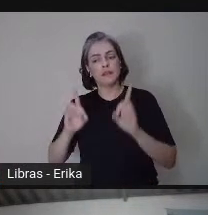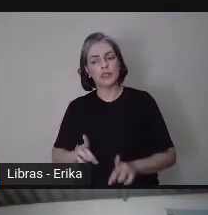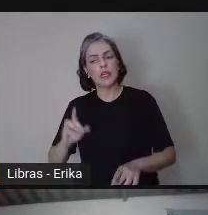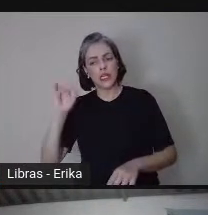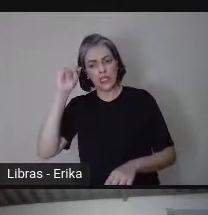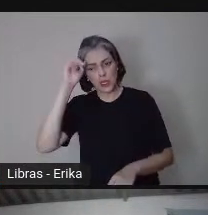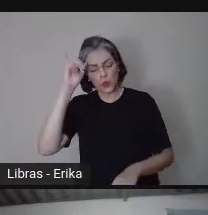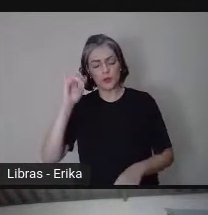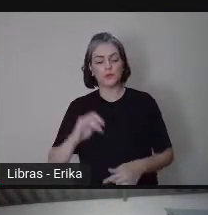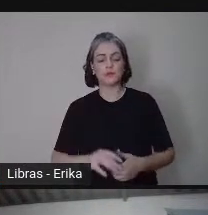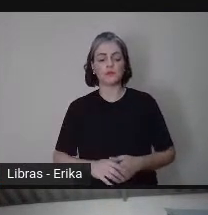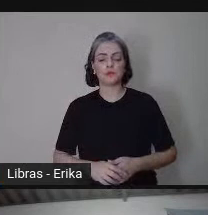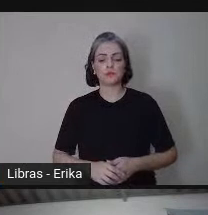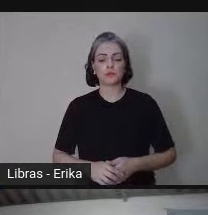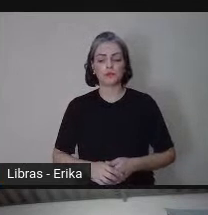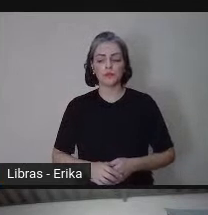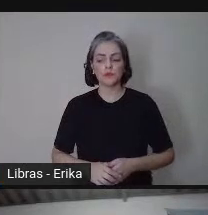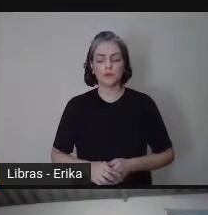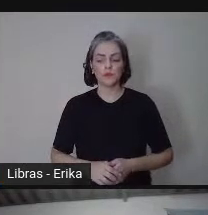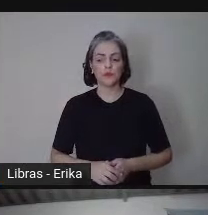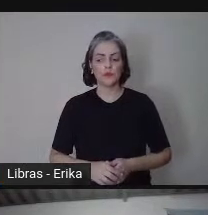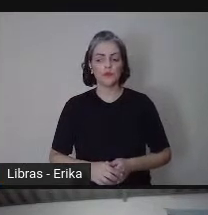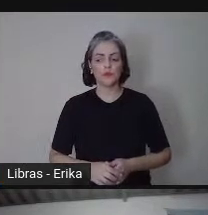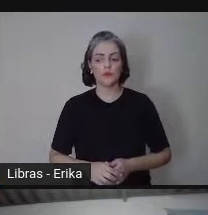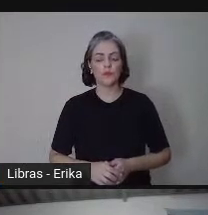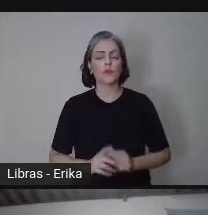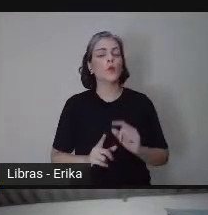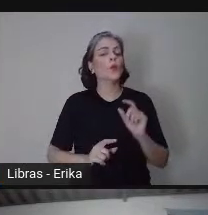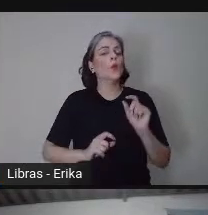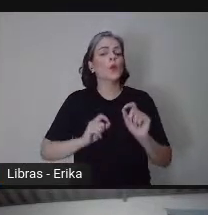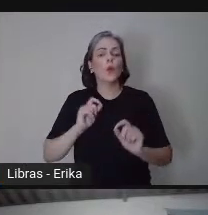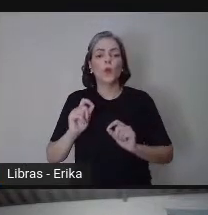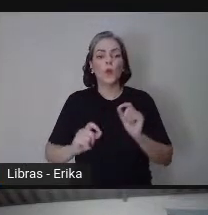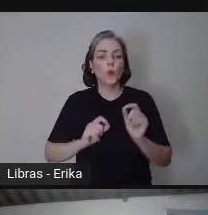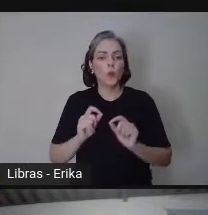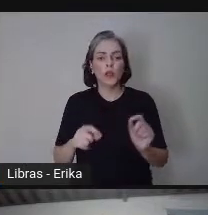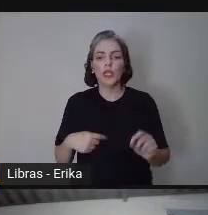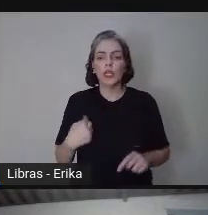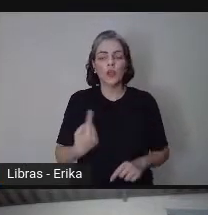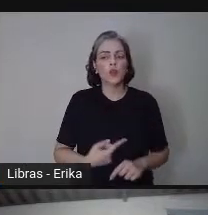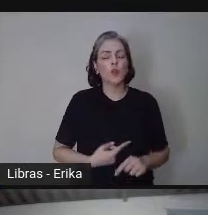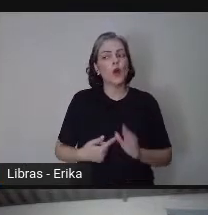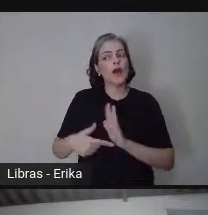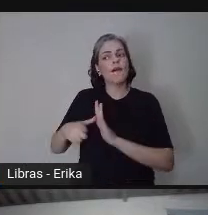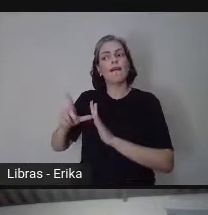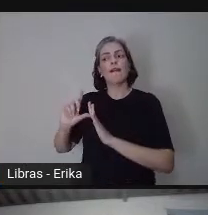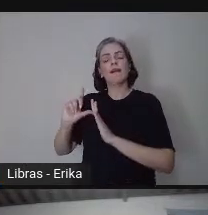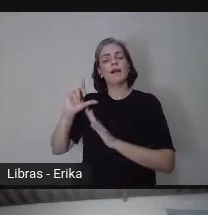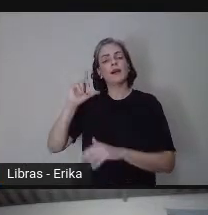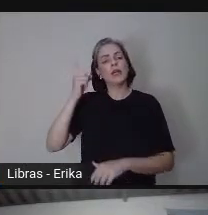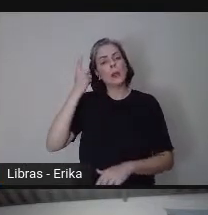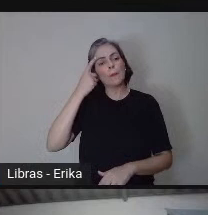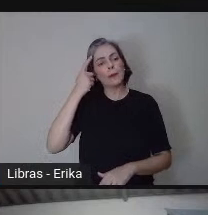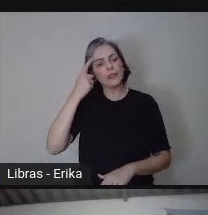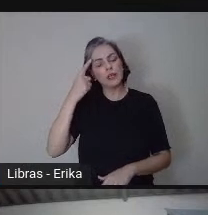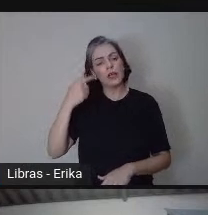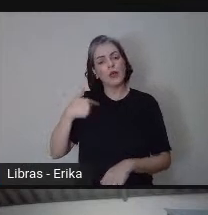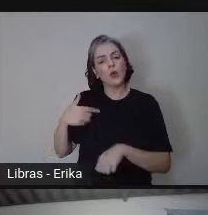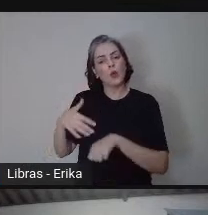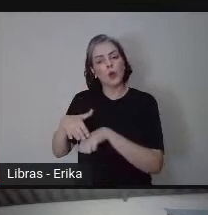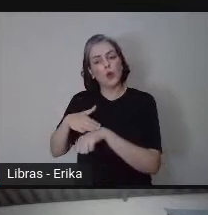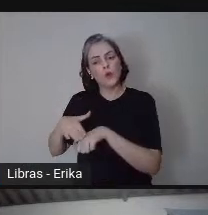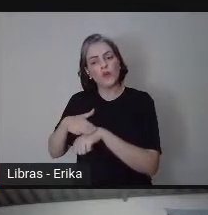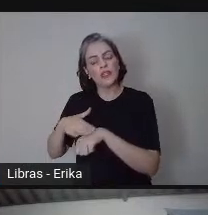O que que a gente estava pensando quando eu conversei com a Nalva e com a